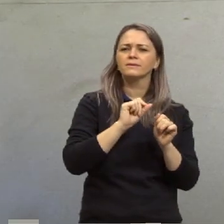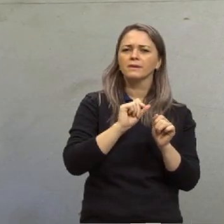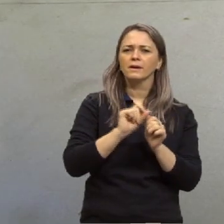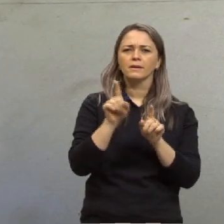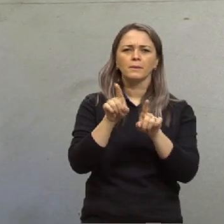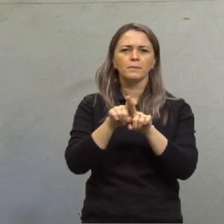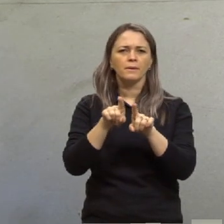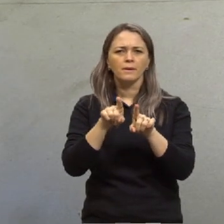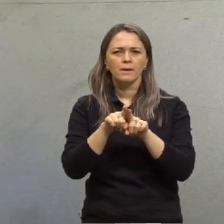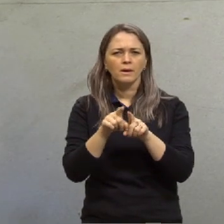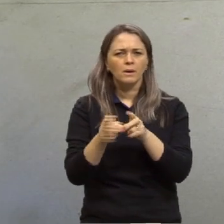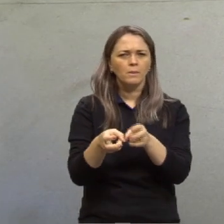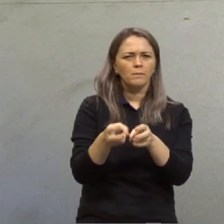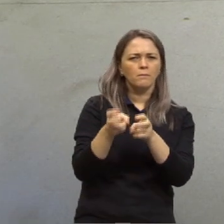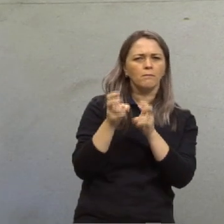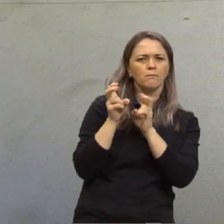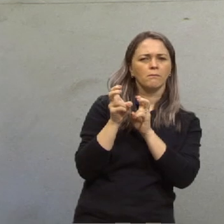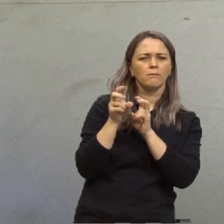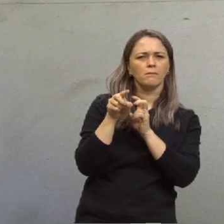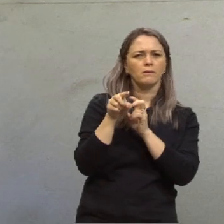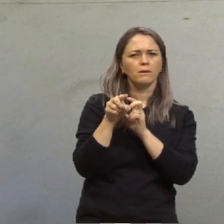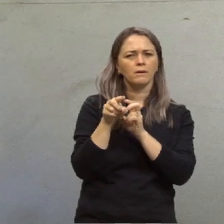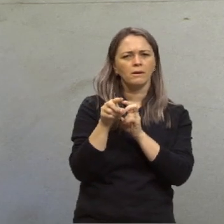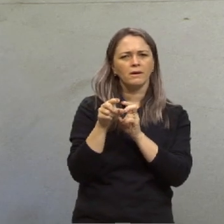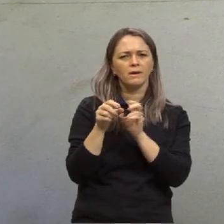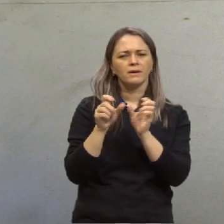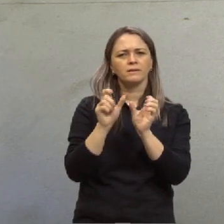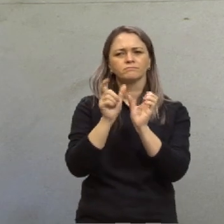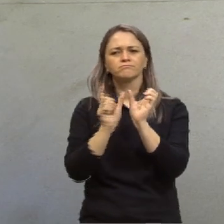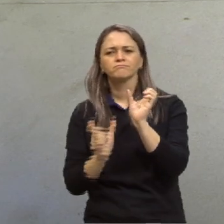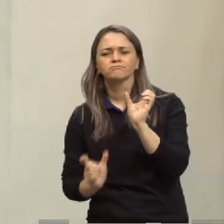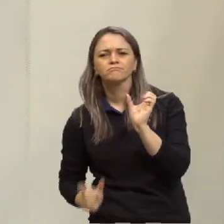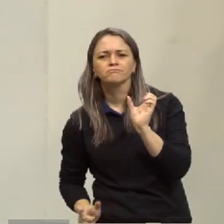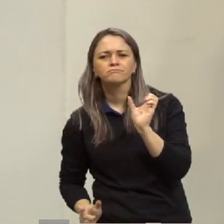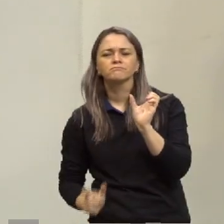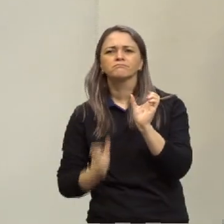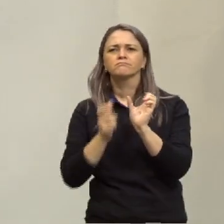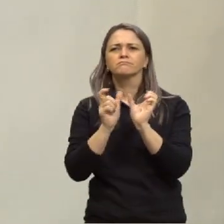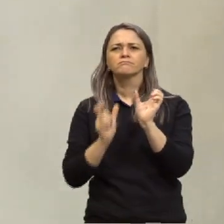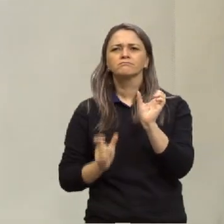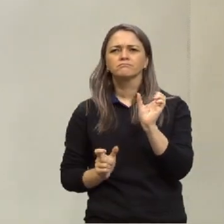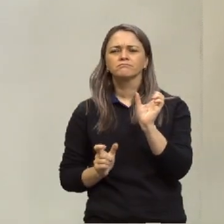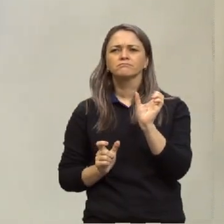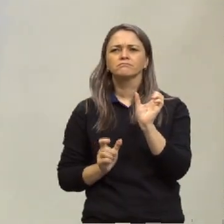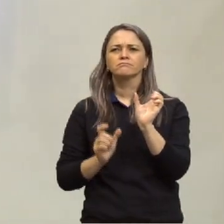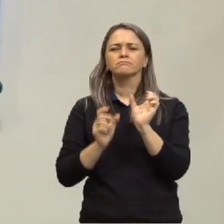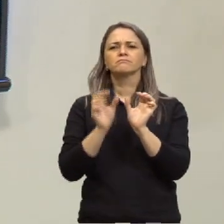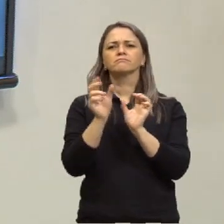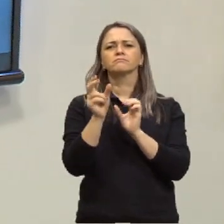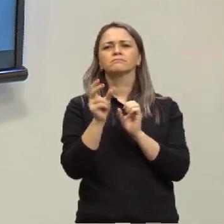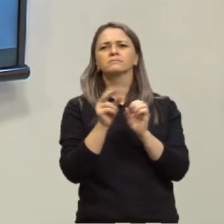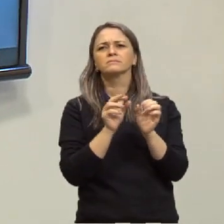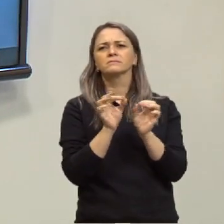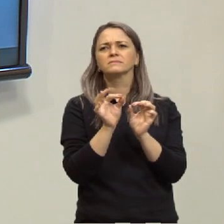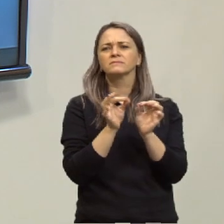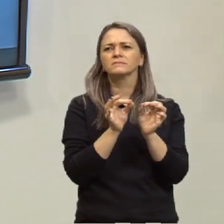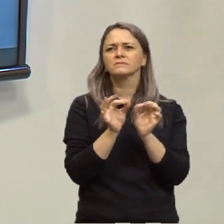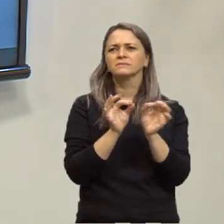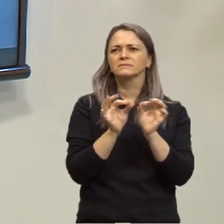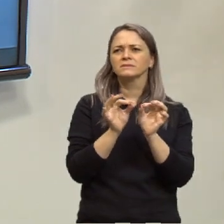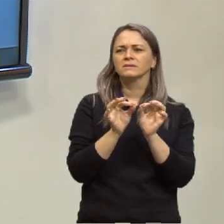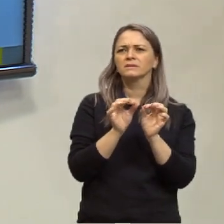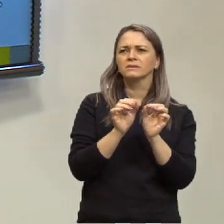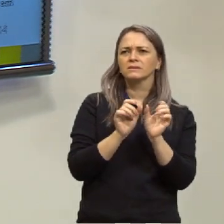consigo perceber aqui nessa desinência o tempo que ele está conjugado. Isso é análise morfológica.